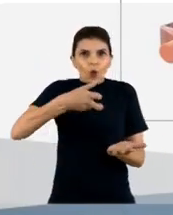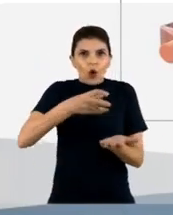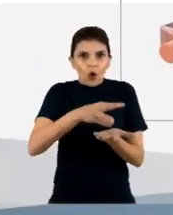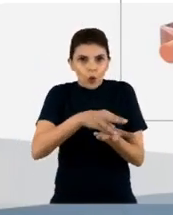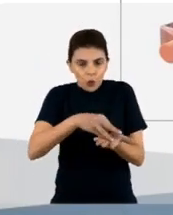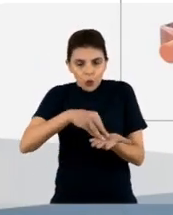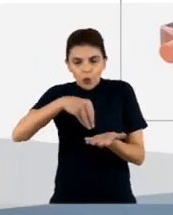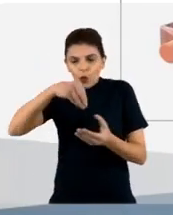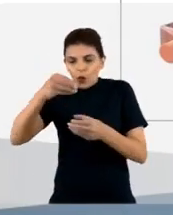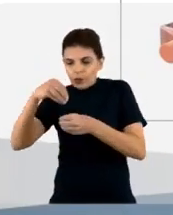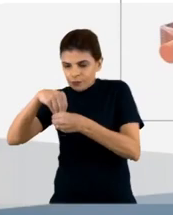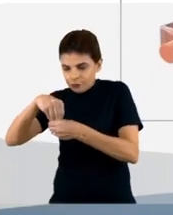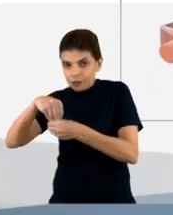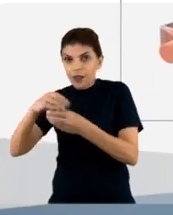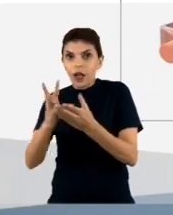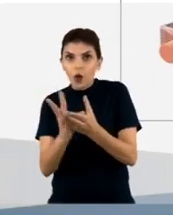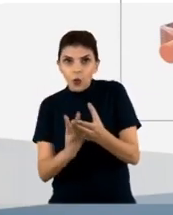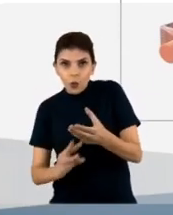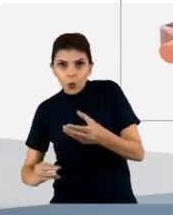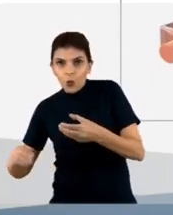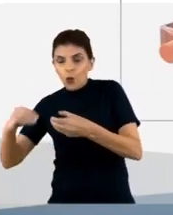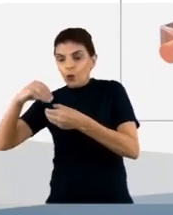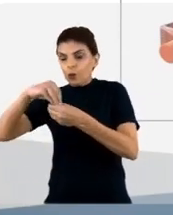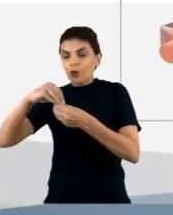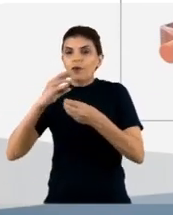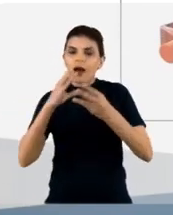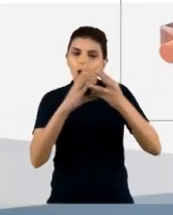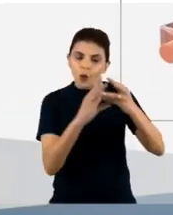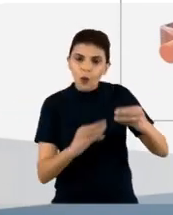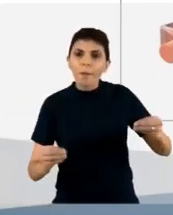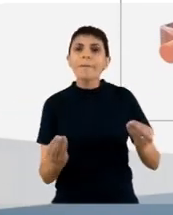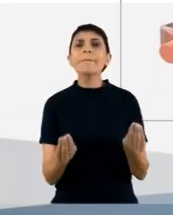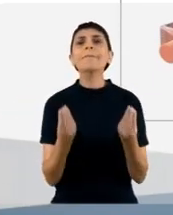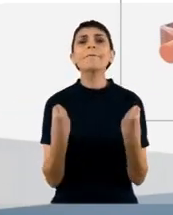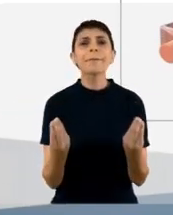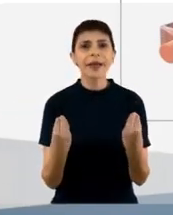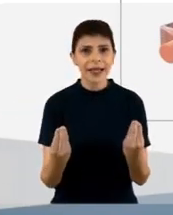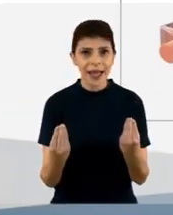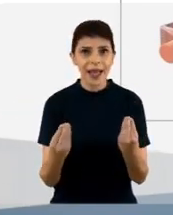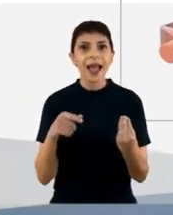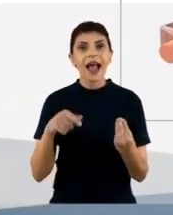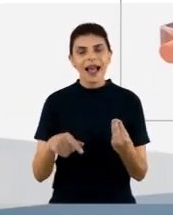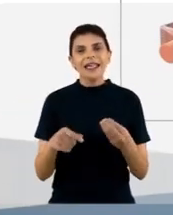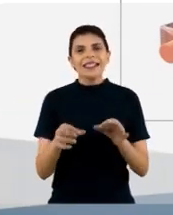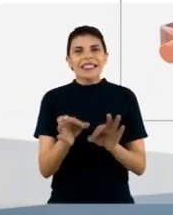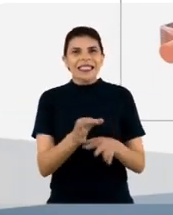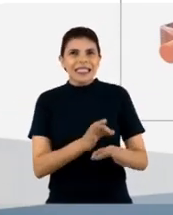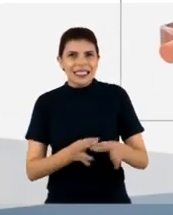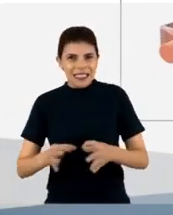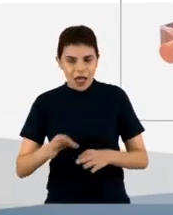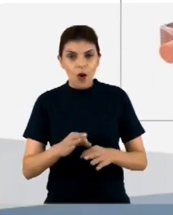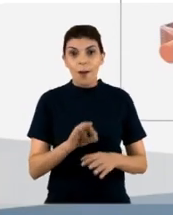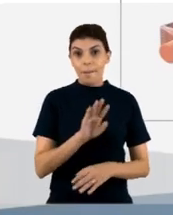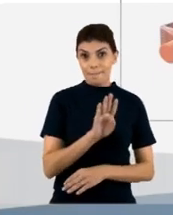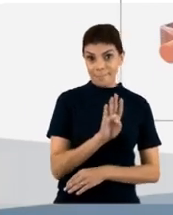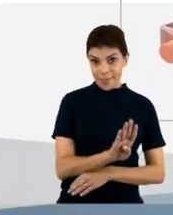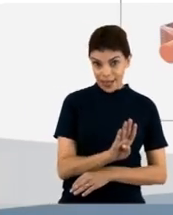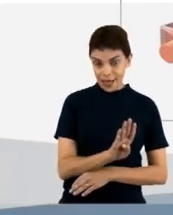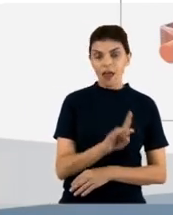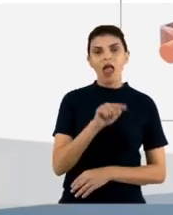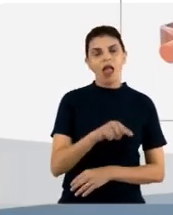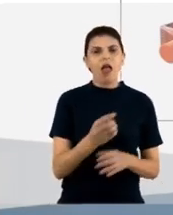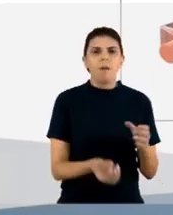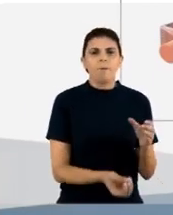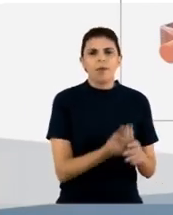mieloma murino. Para que isso? Para tornar essas células B, que são as células